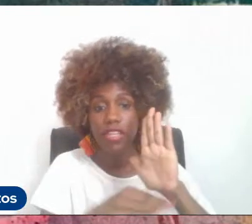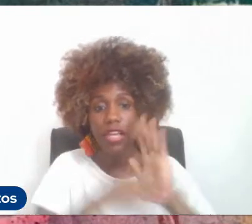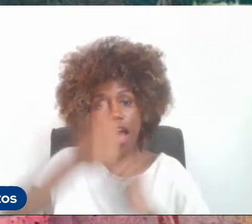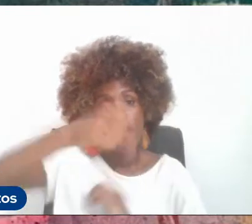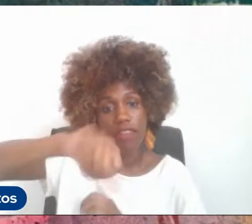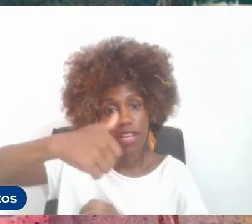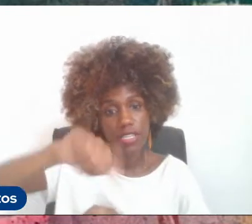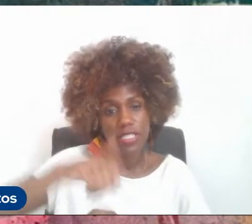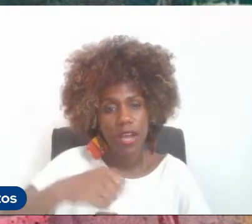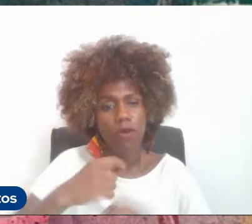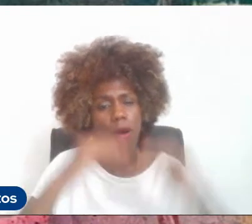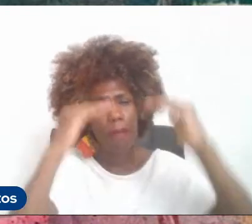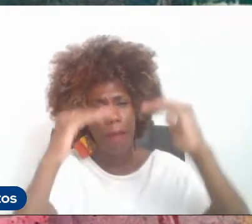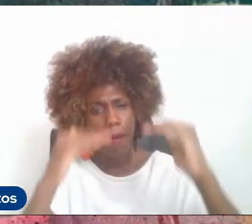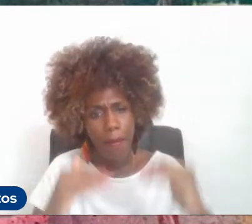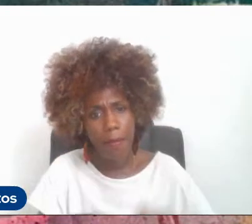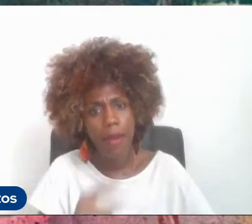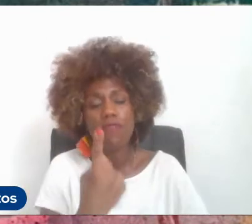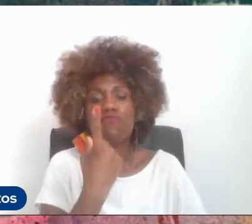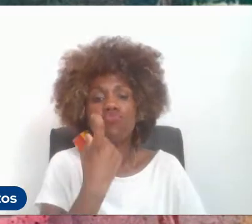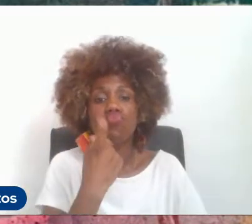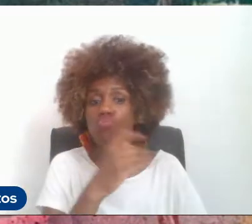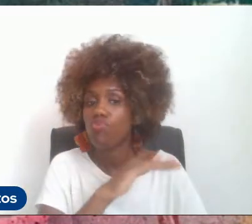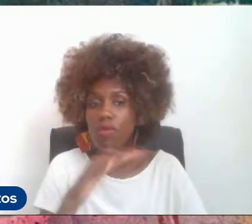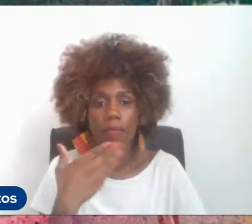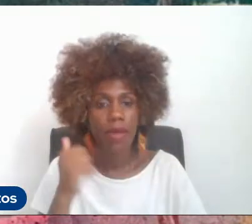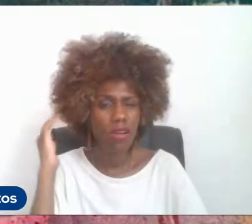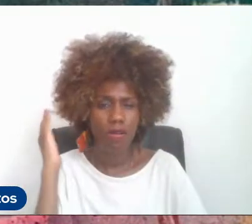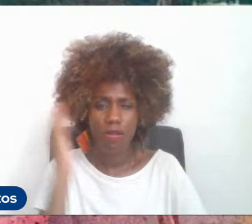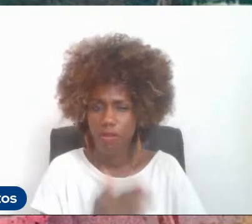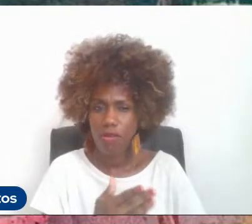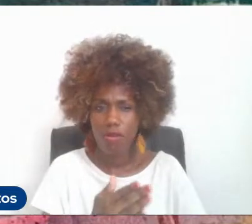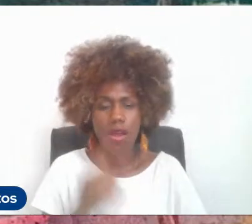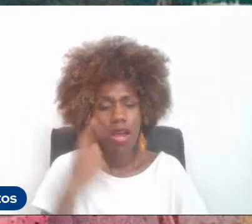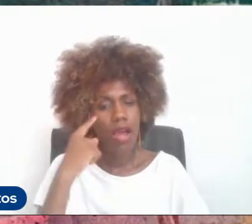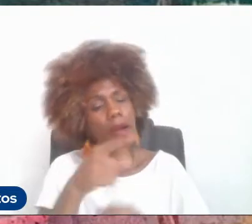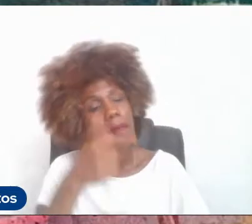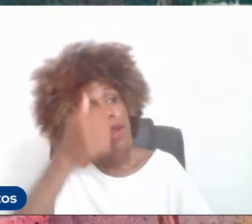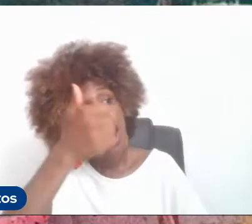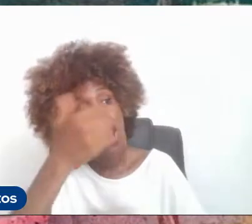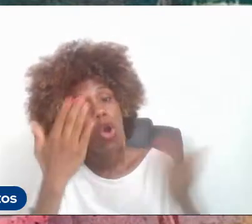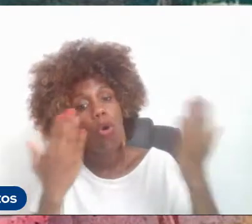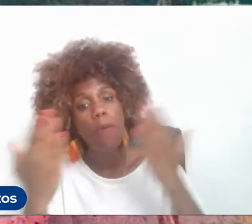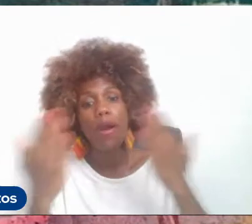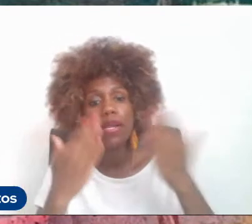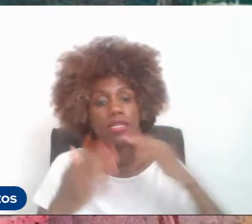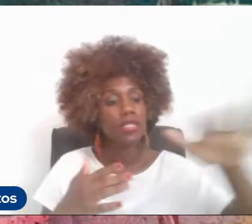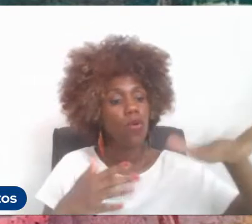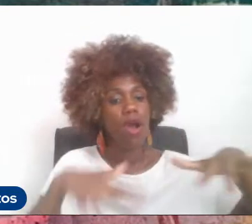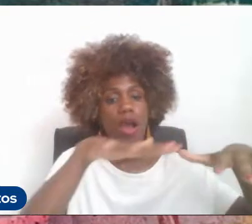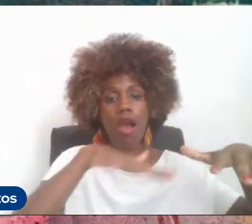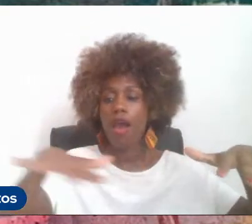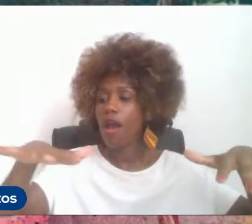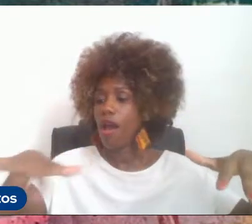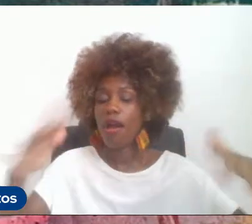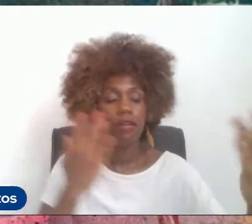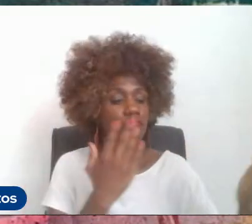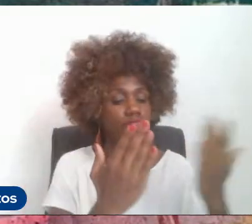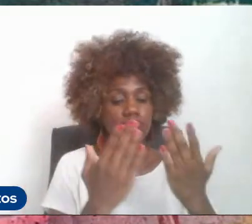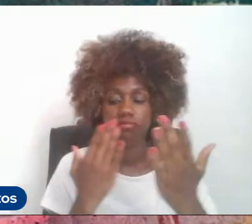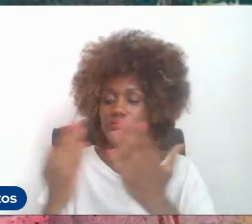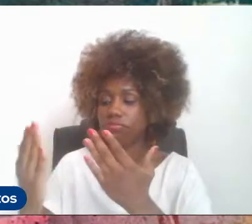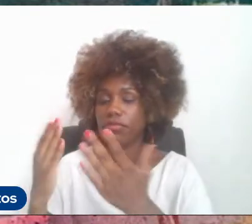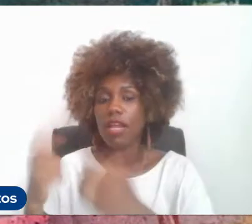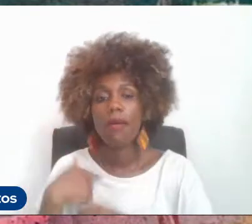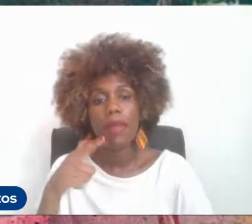A CAPES decidiu ter uma ficha única para, inclusive, fazer uma comparação entre áreas. poder ter um parâmetro mais